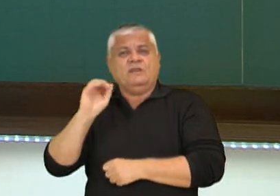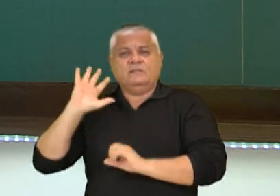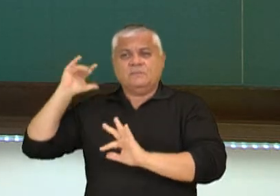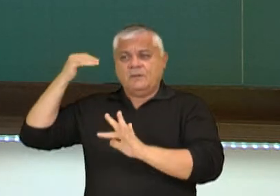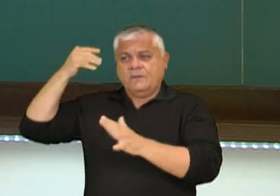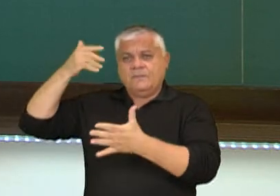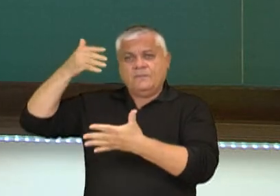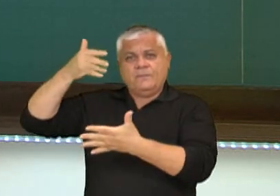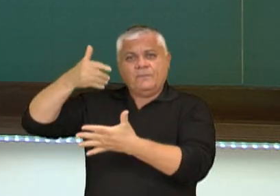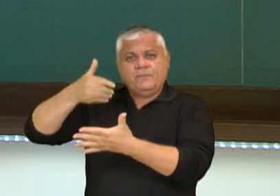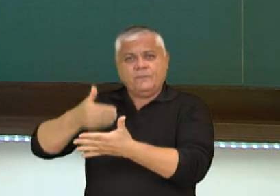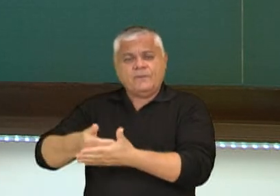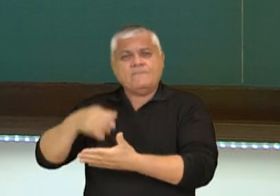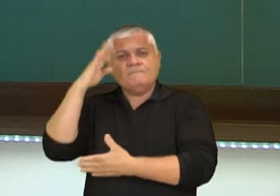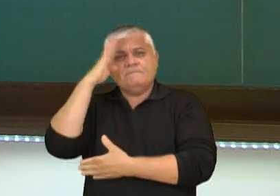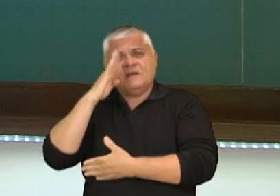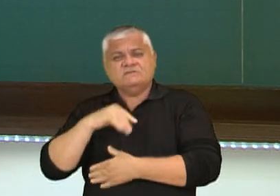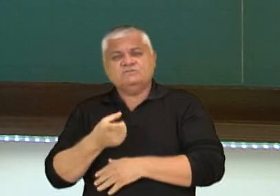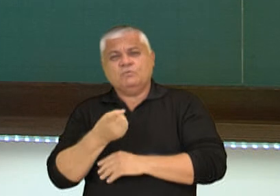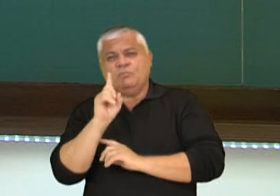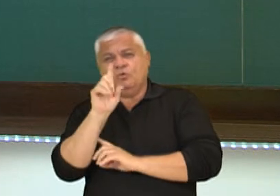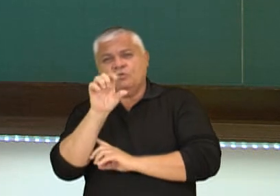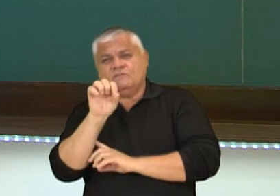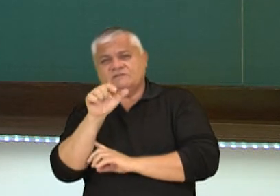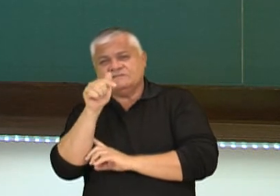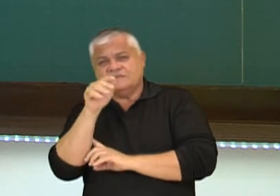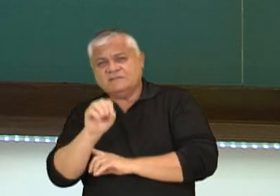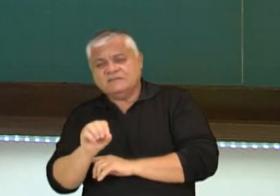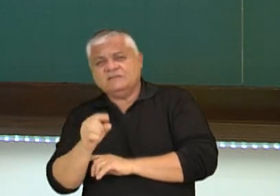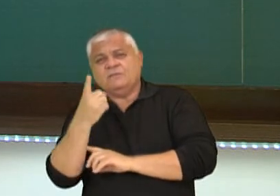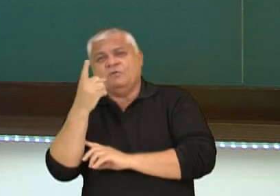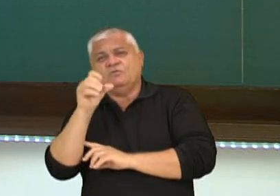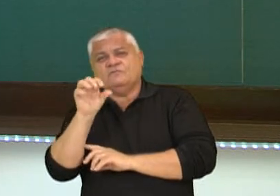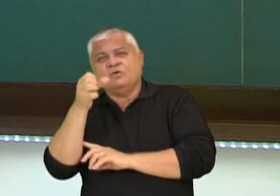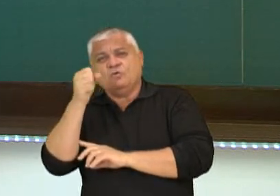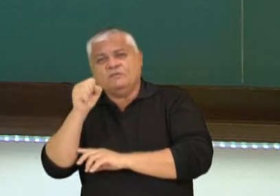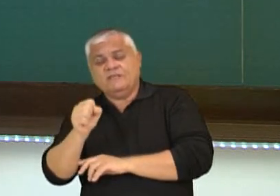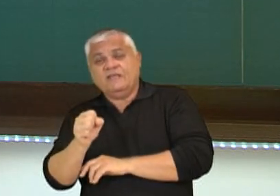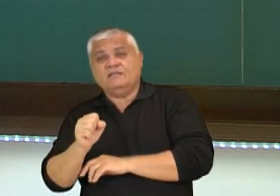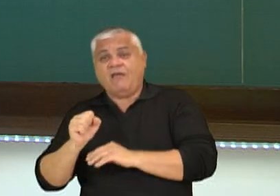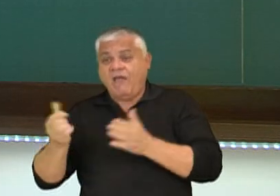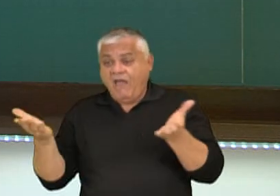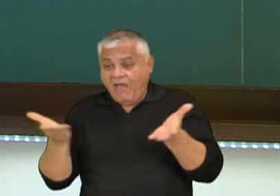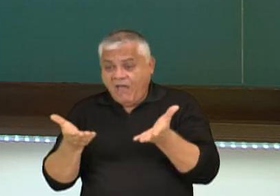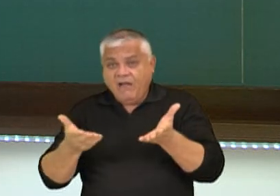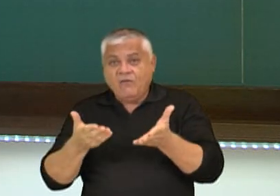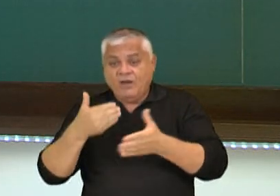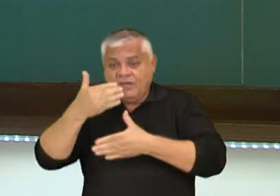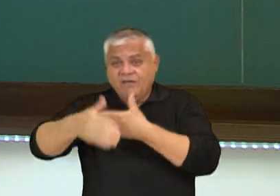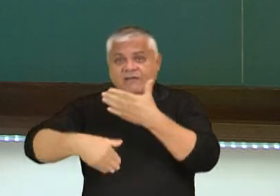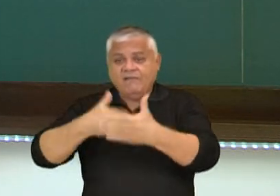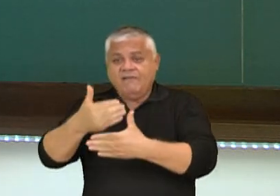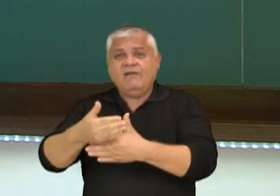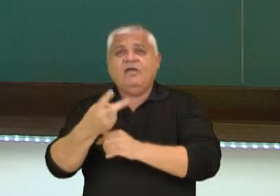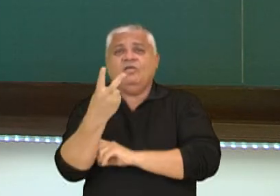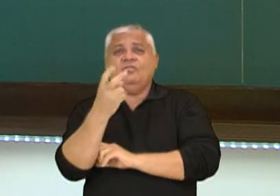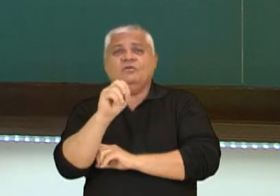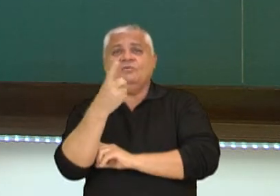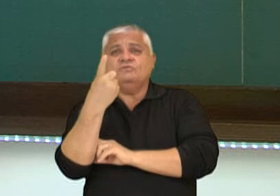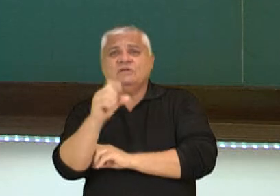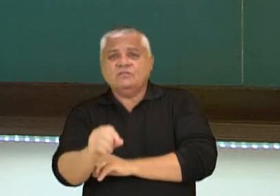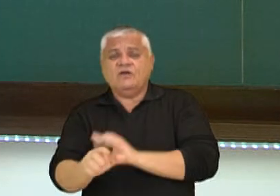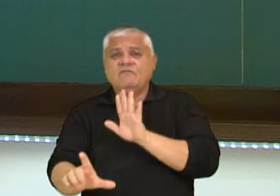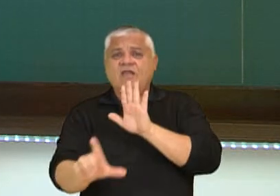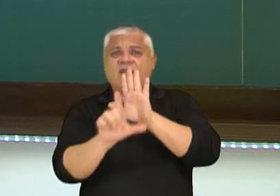entre 1970 e 1980. E somente em 2019, a prática foi reclamentada por meio da Lei